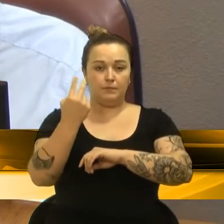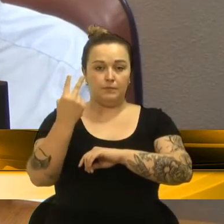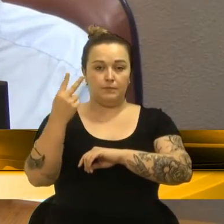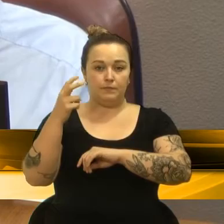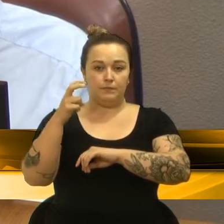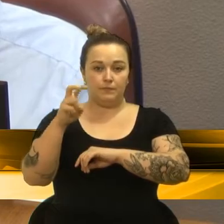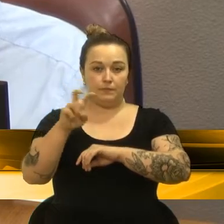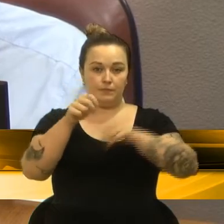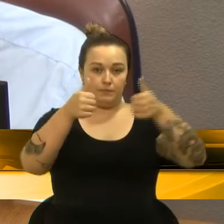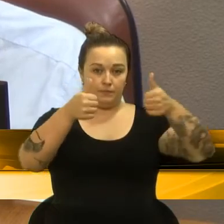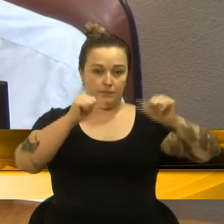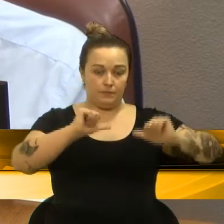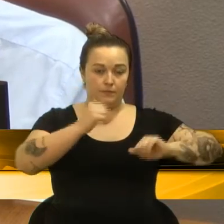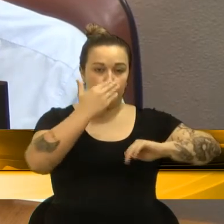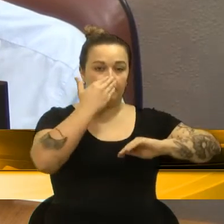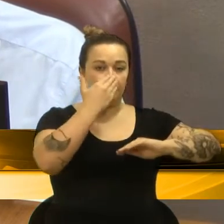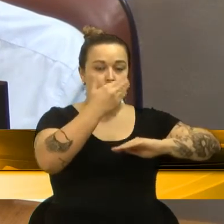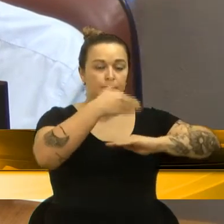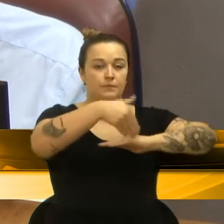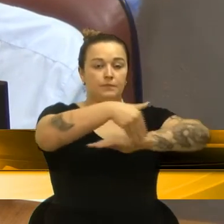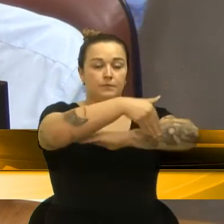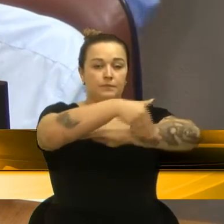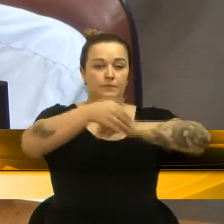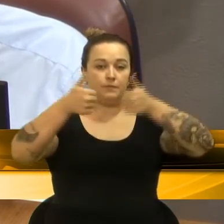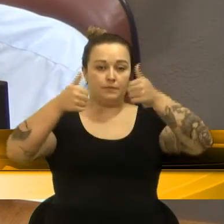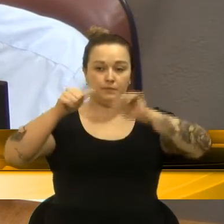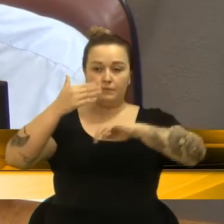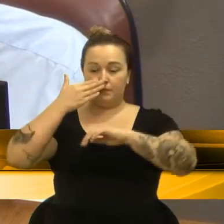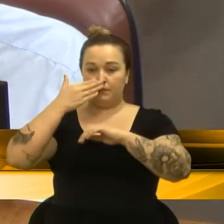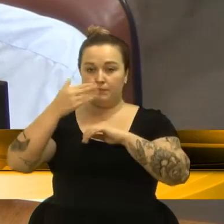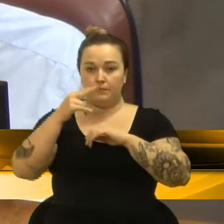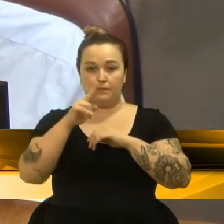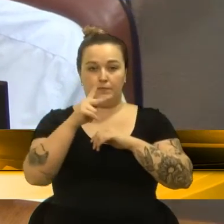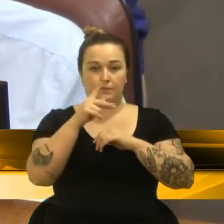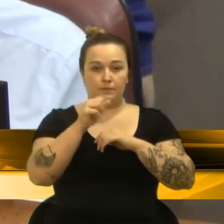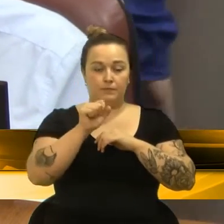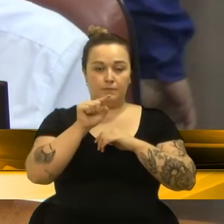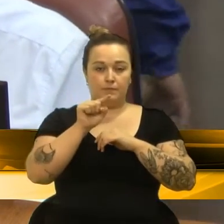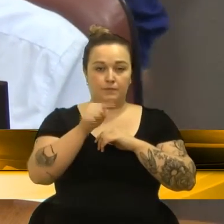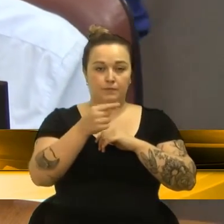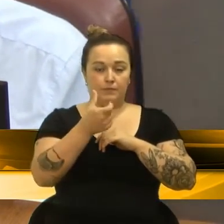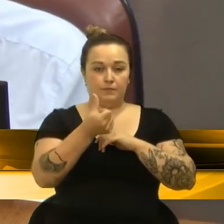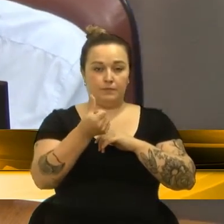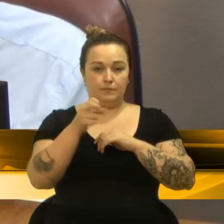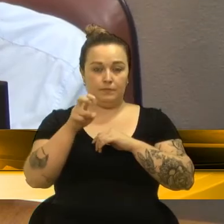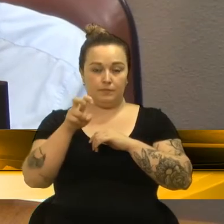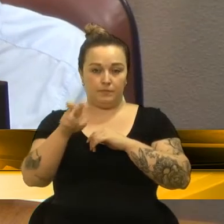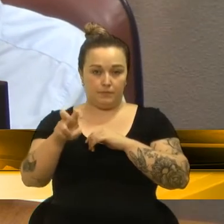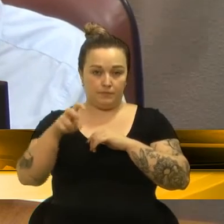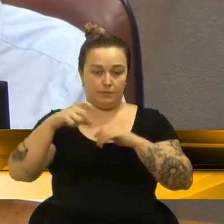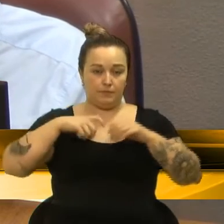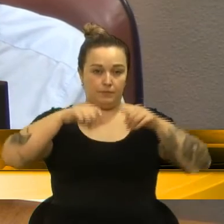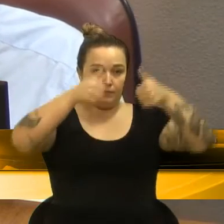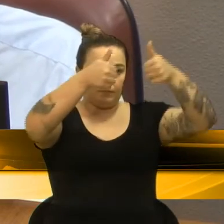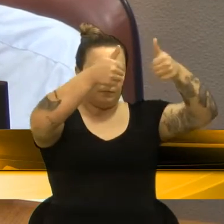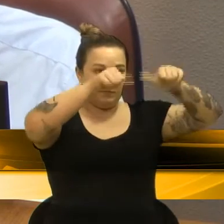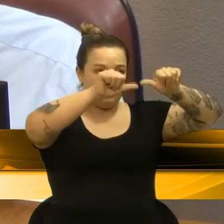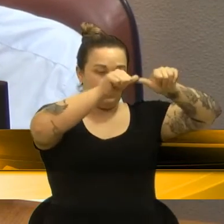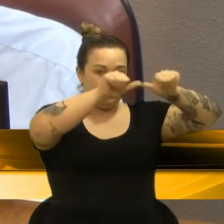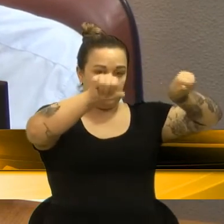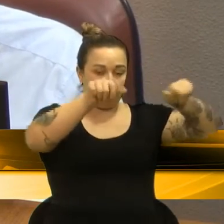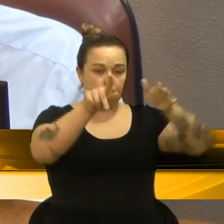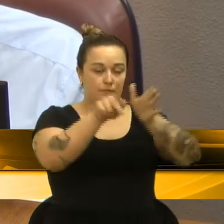1.775, placa entrada UPA 1.065, testeiras adesivas entrada UPA 197